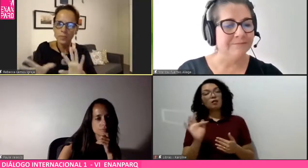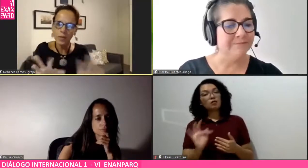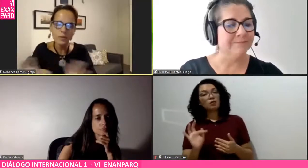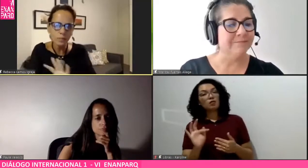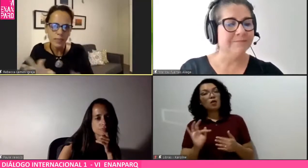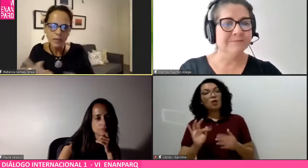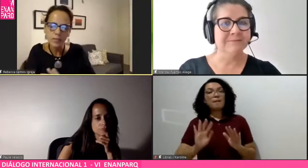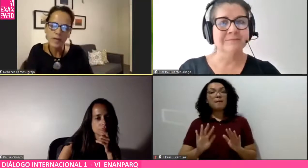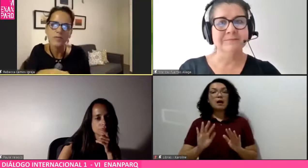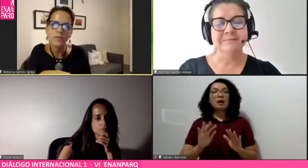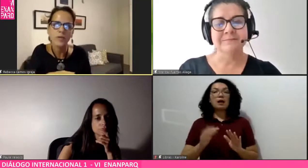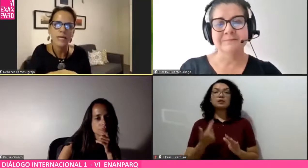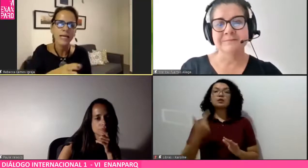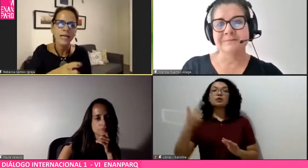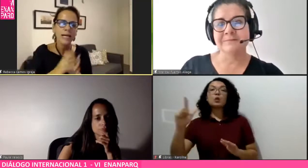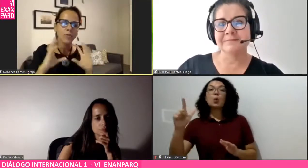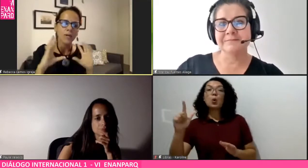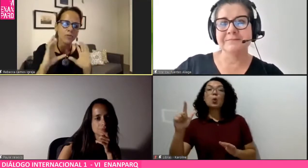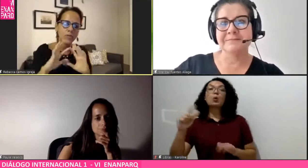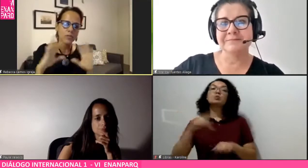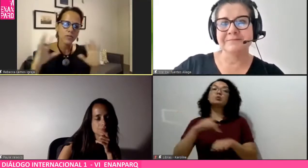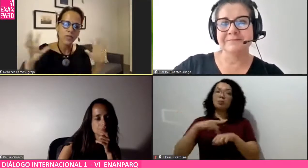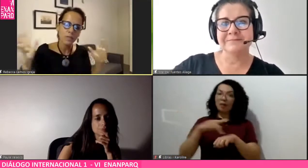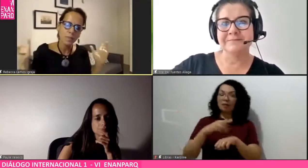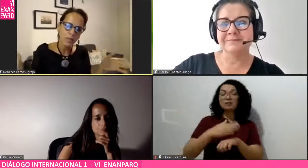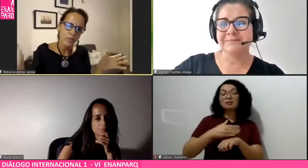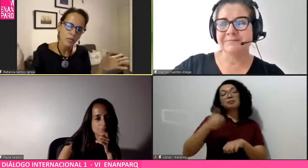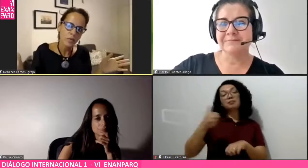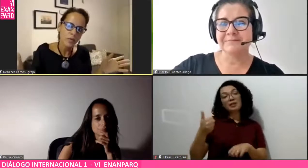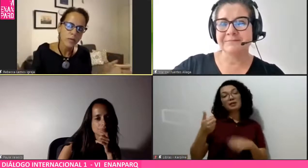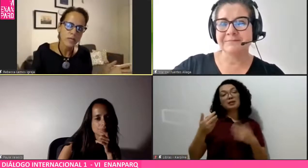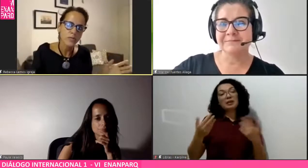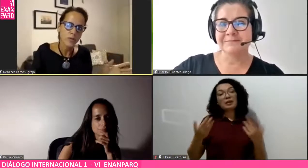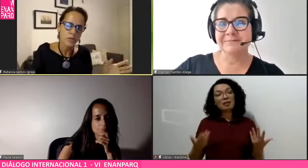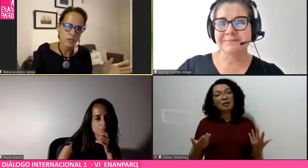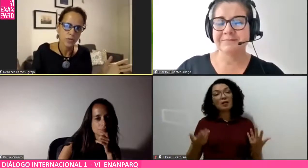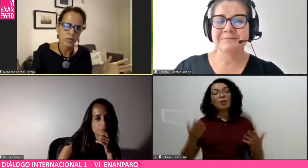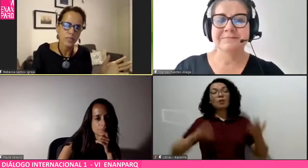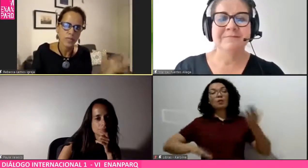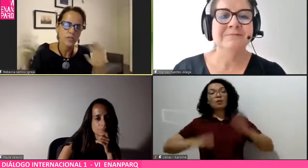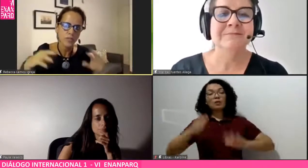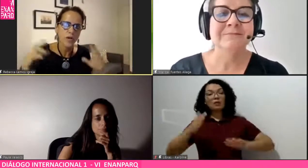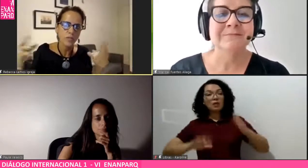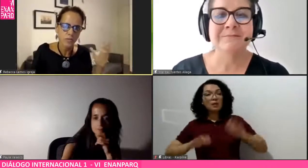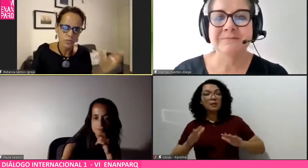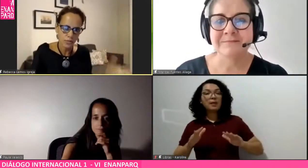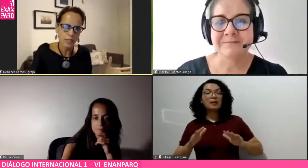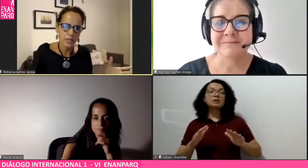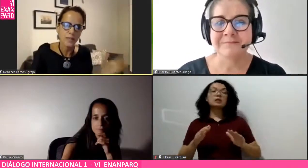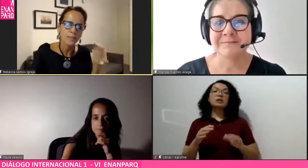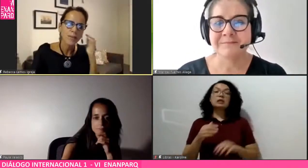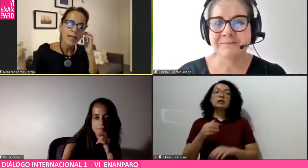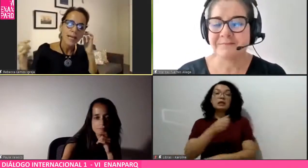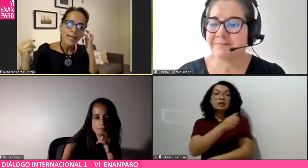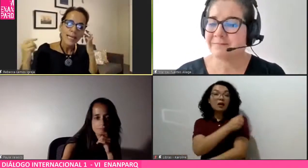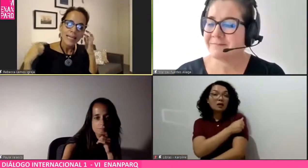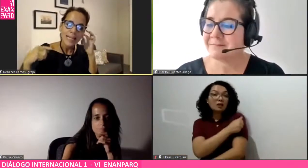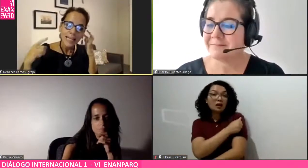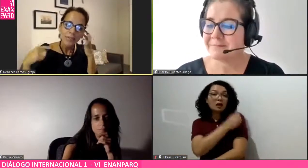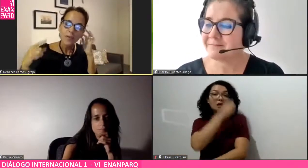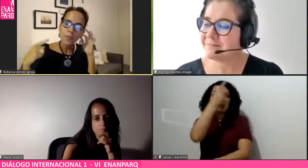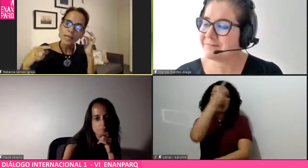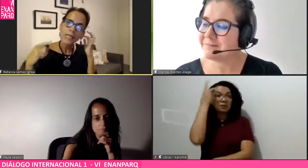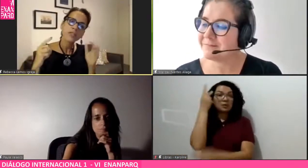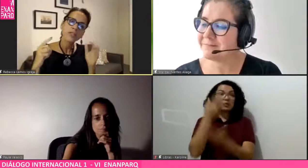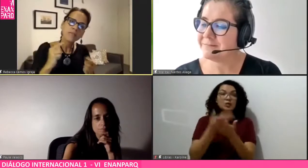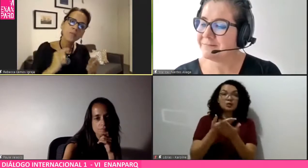de repente no meu também não vai funcionar, eu acho que isso dá uma abertura muito grande para os estudantes, eles voltam em diferença e,